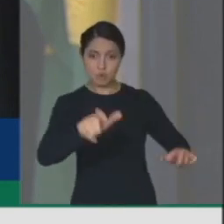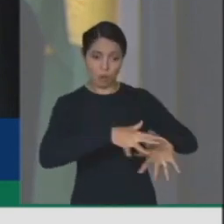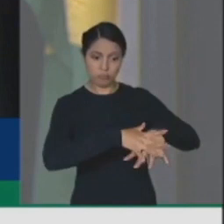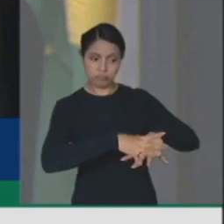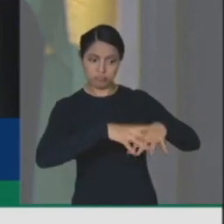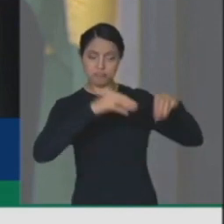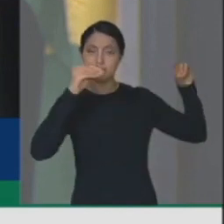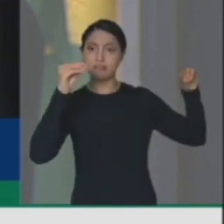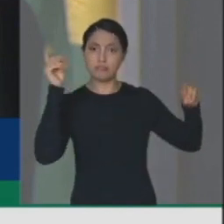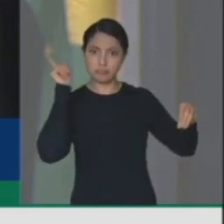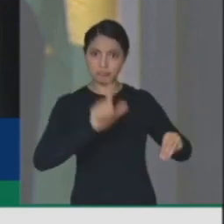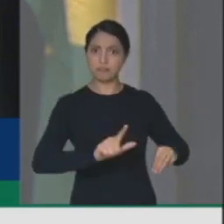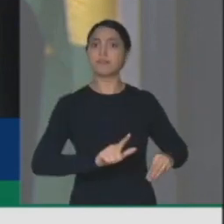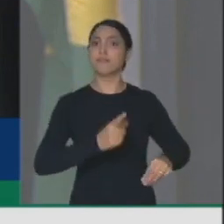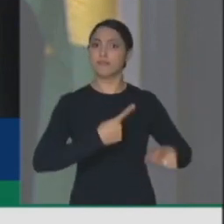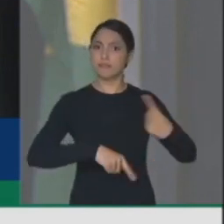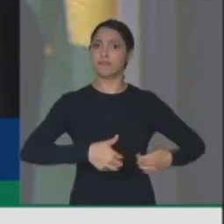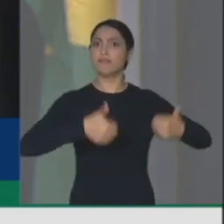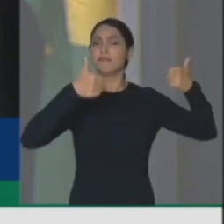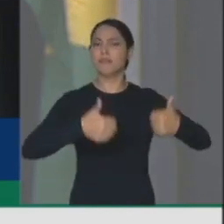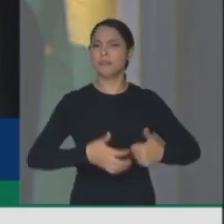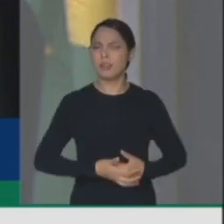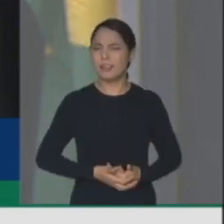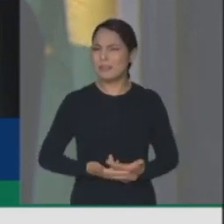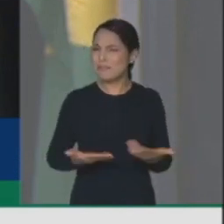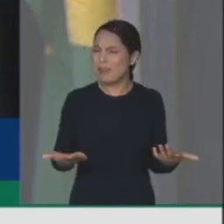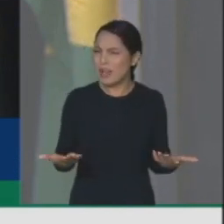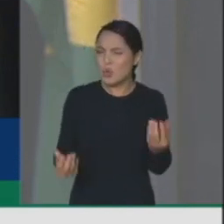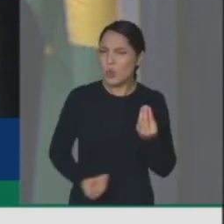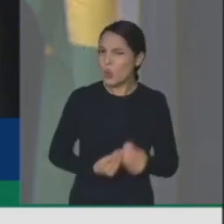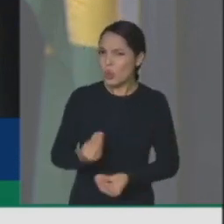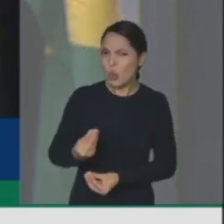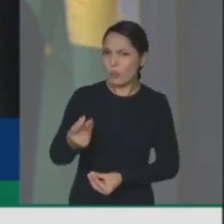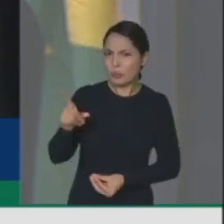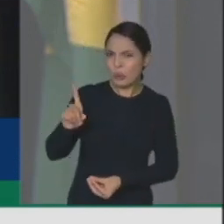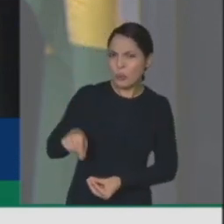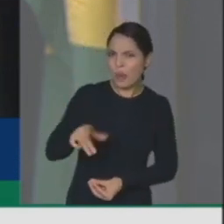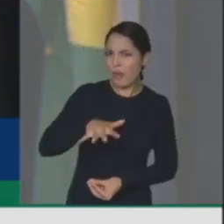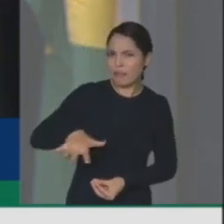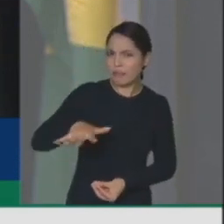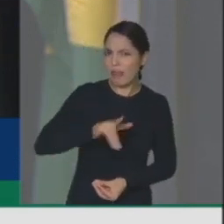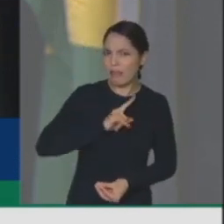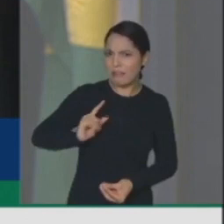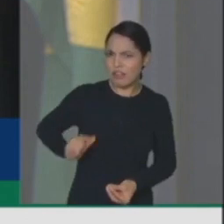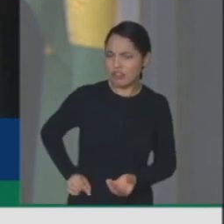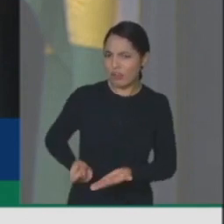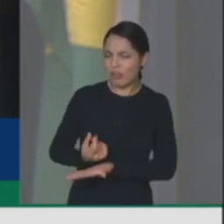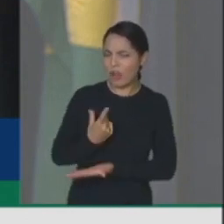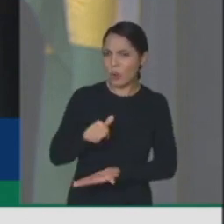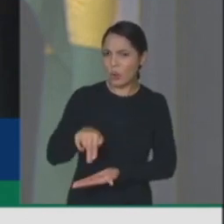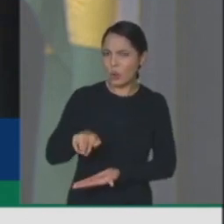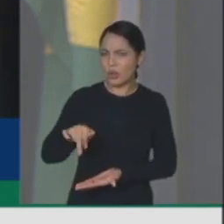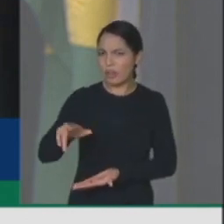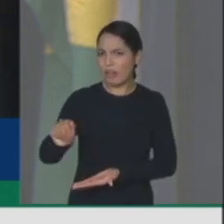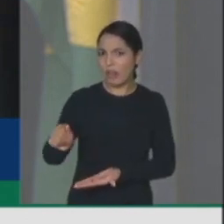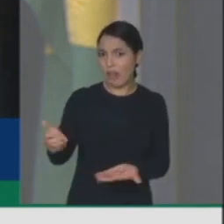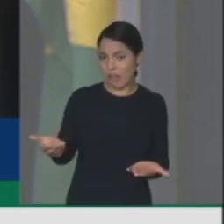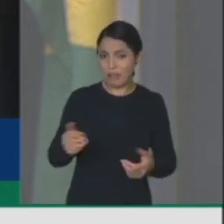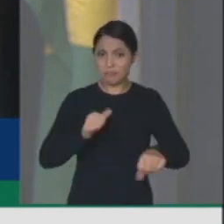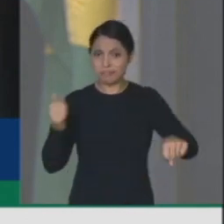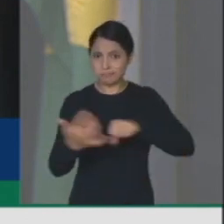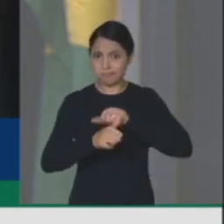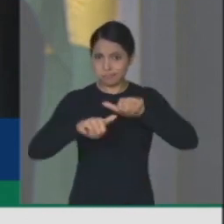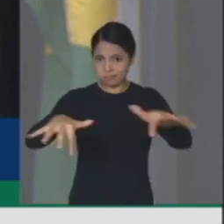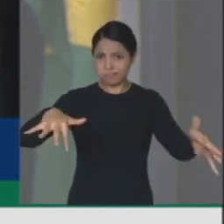como não é, nós vemos mais uma vez essa politização da pandemia por parte